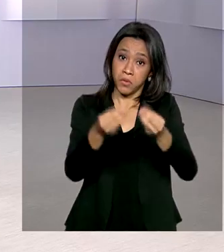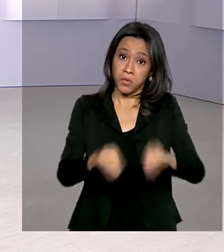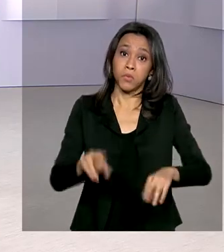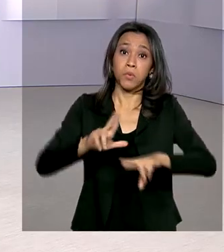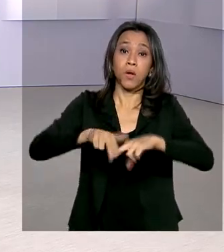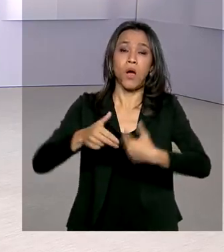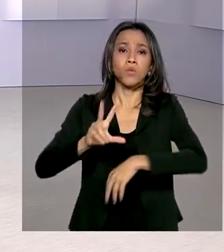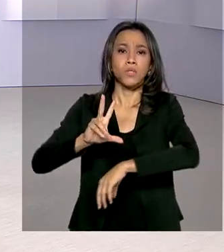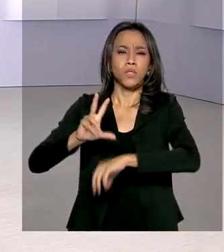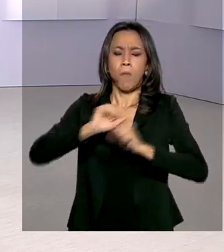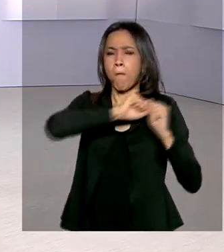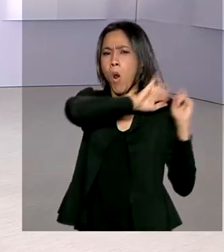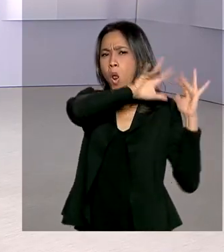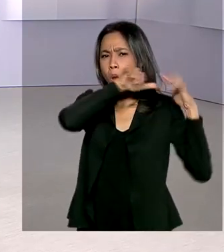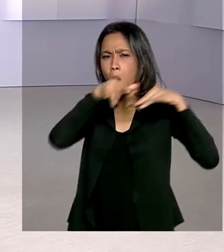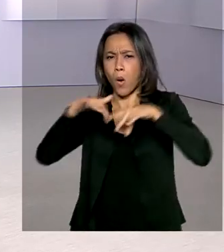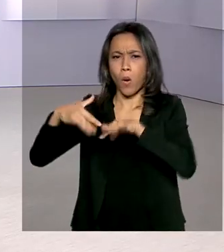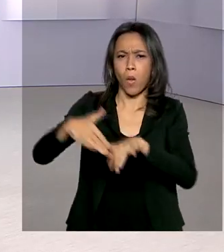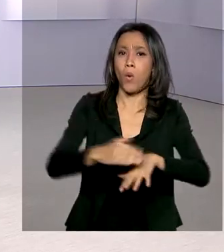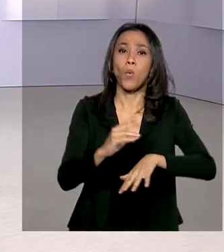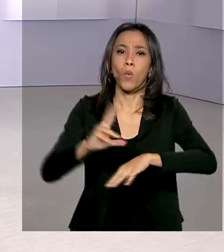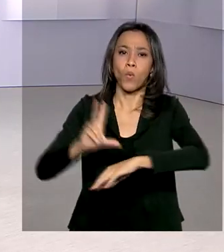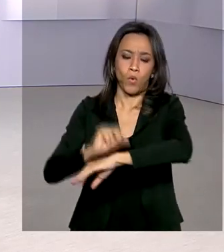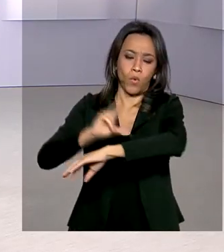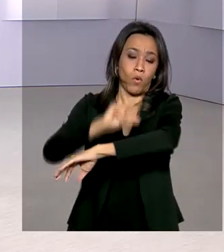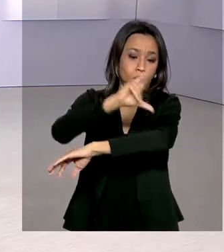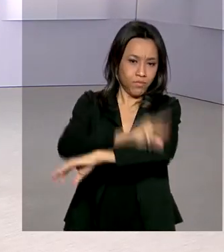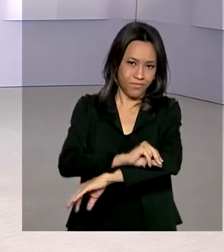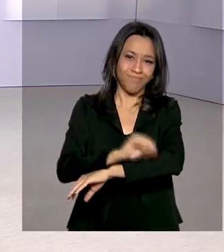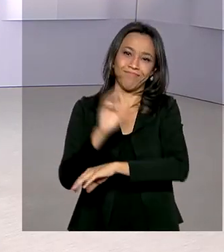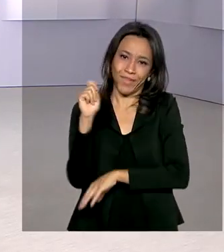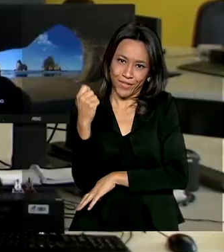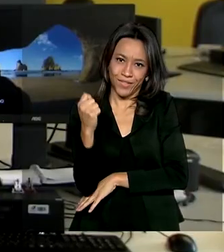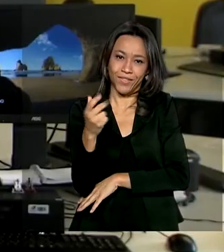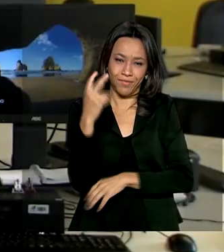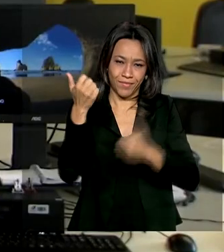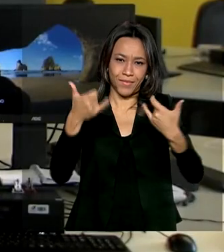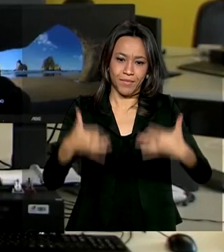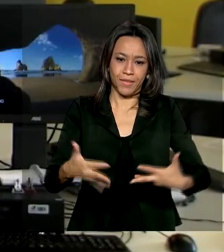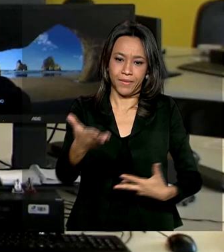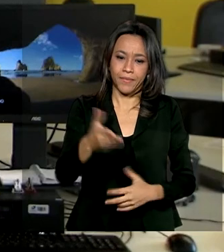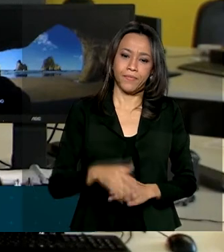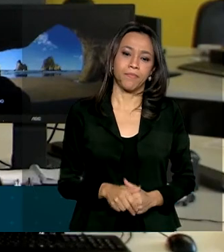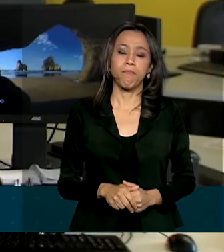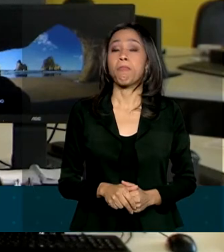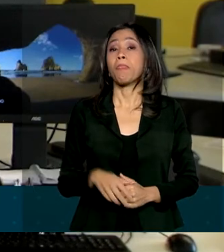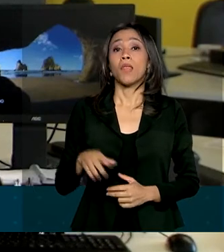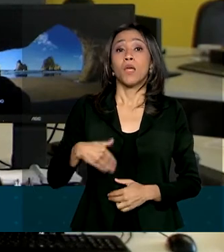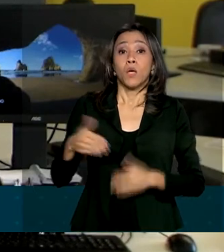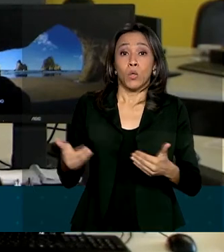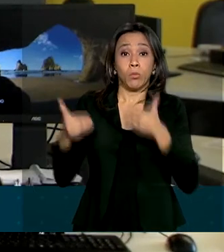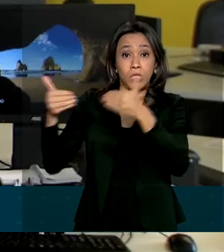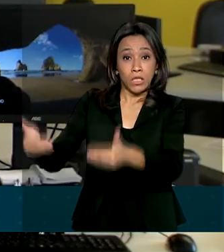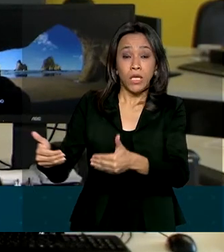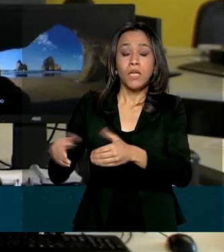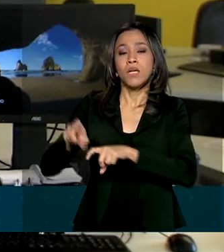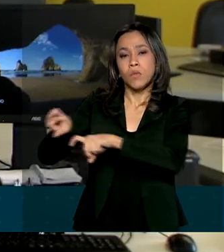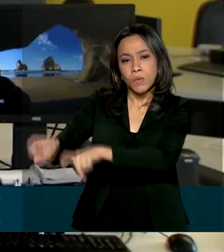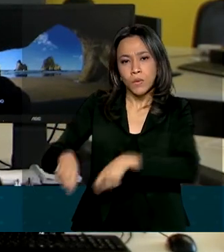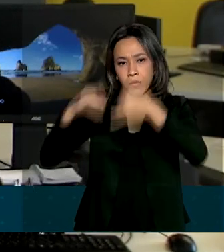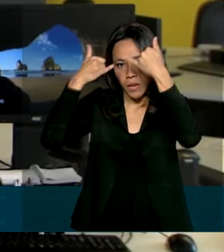gafanhotos que invadiram a Argentina. Cláudia Boiunga tem os detalhes. O Ministério da Agricultura, Pecuária e